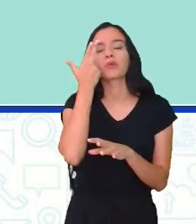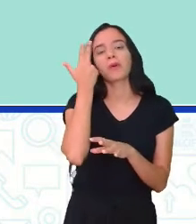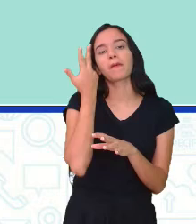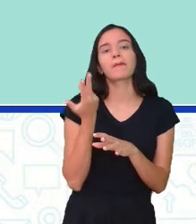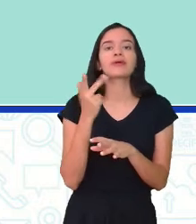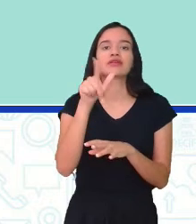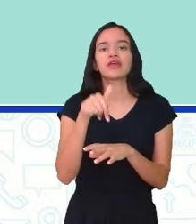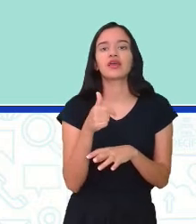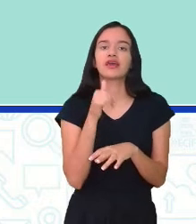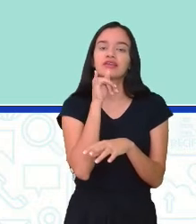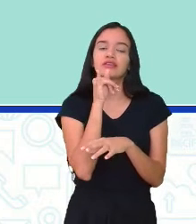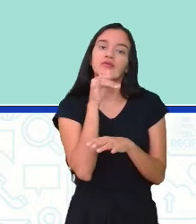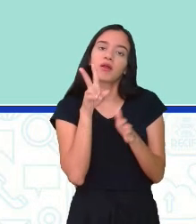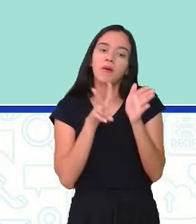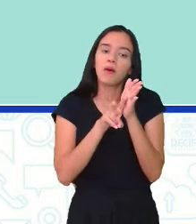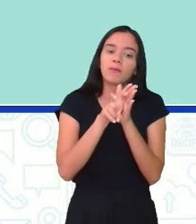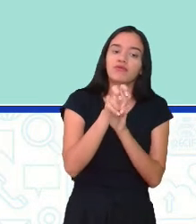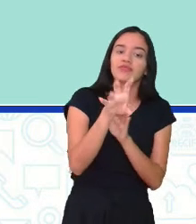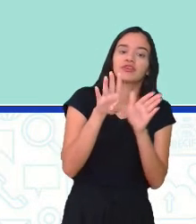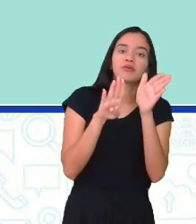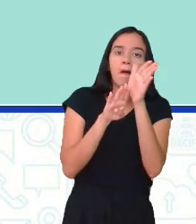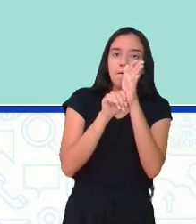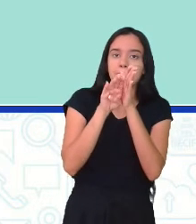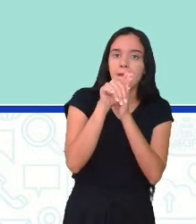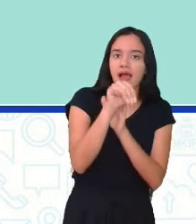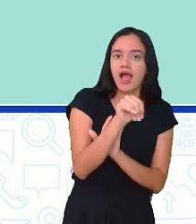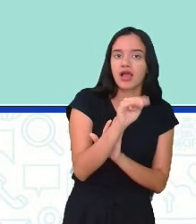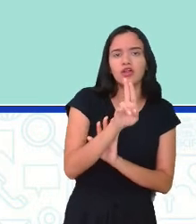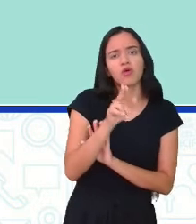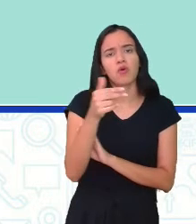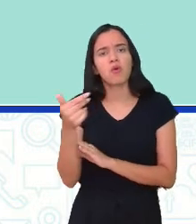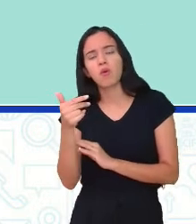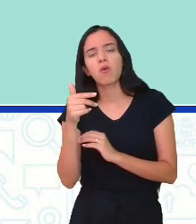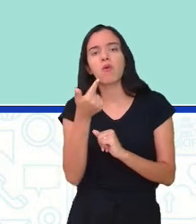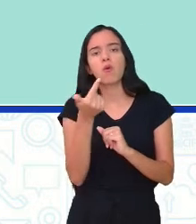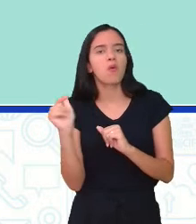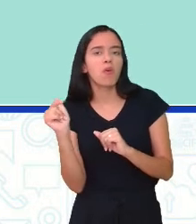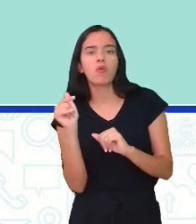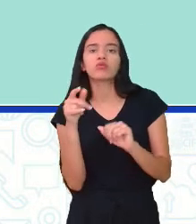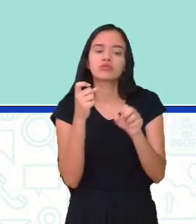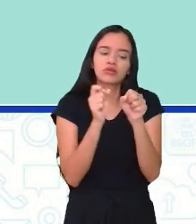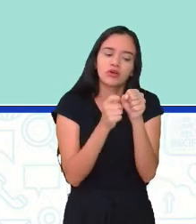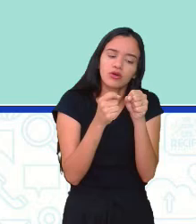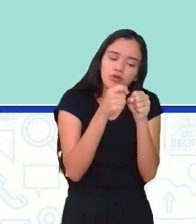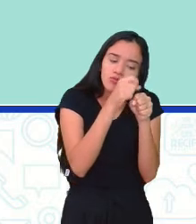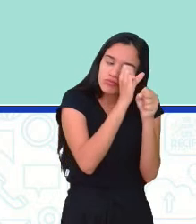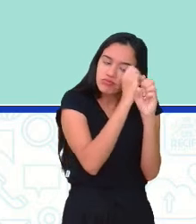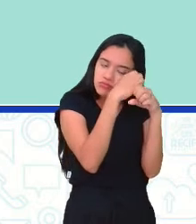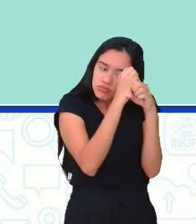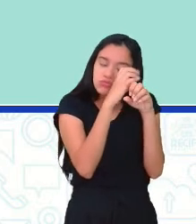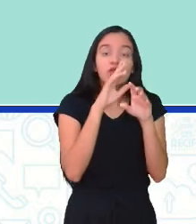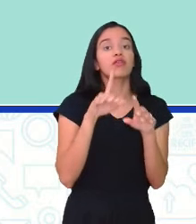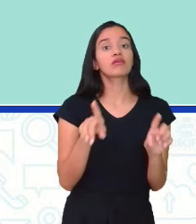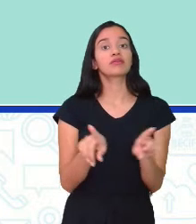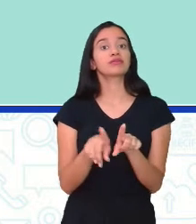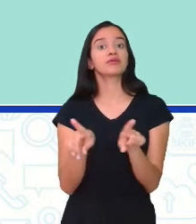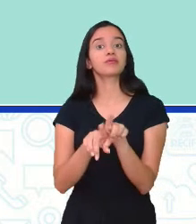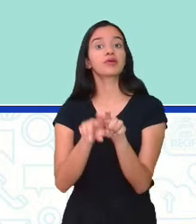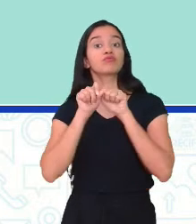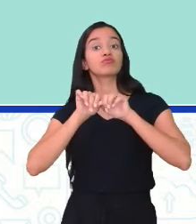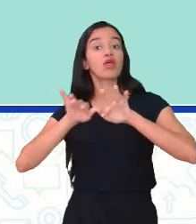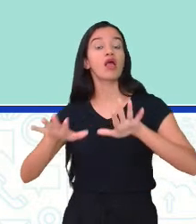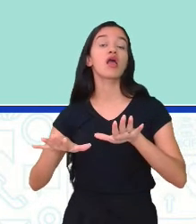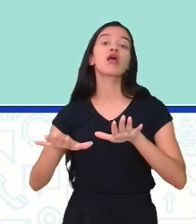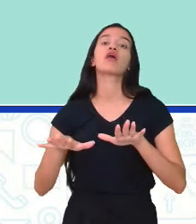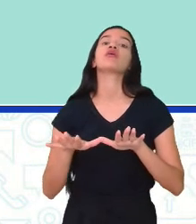elas são causadas por vírus, bactérias, ou outros micro-organismos. E elas são transmitidas, vejam aí a forma